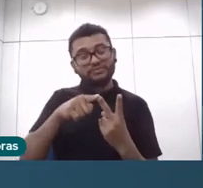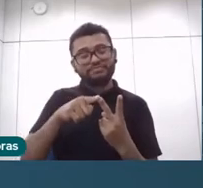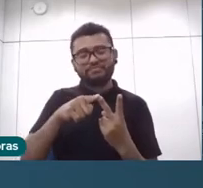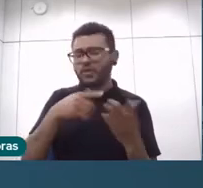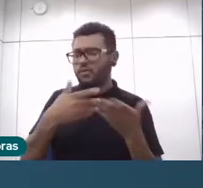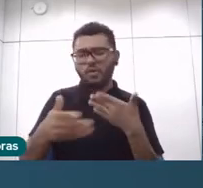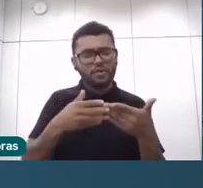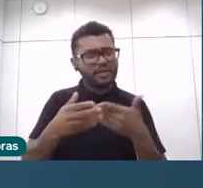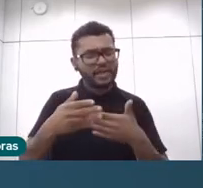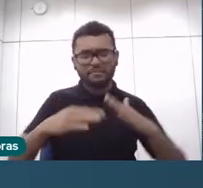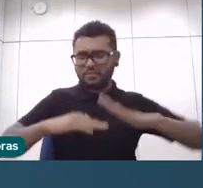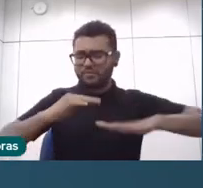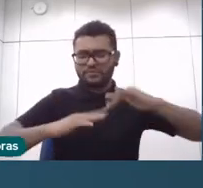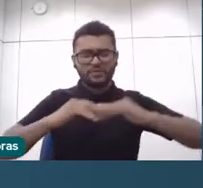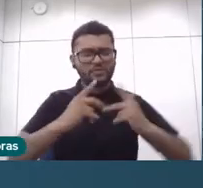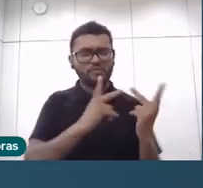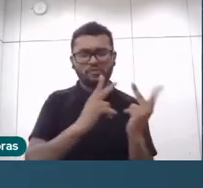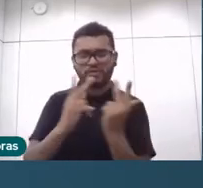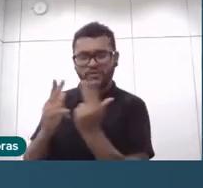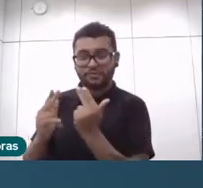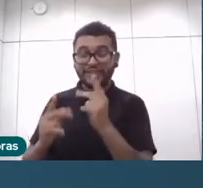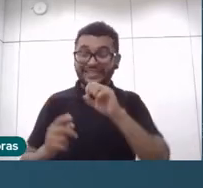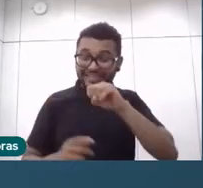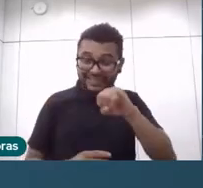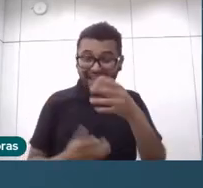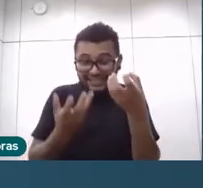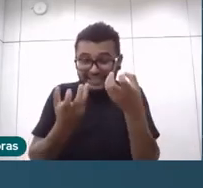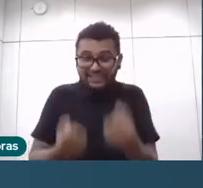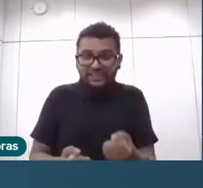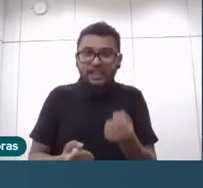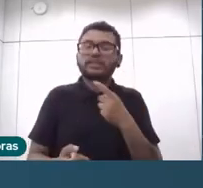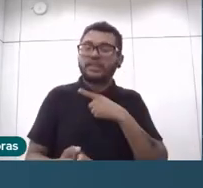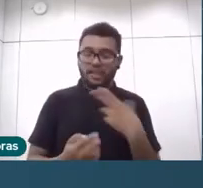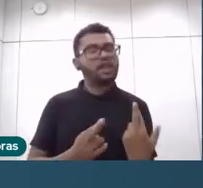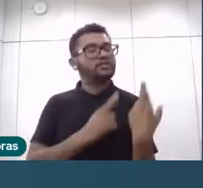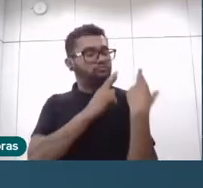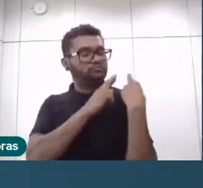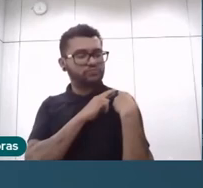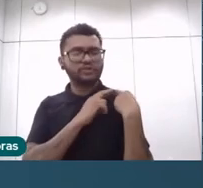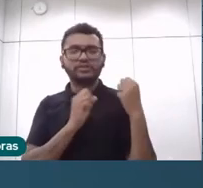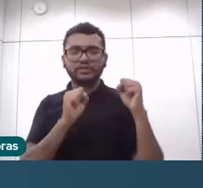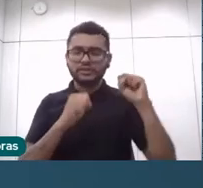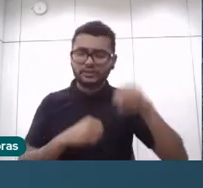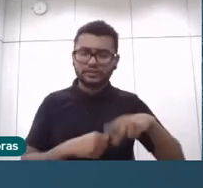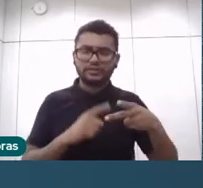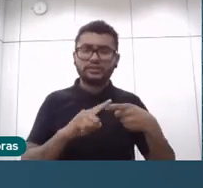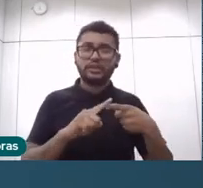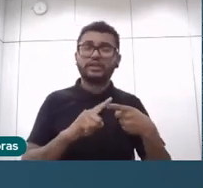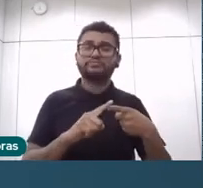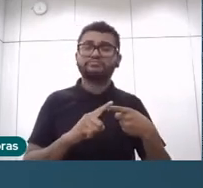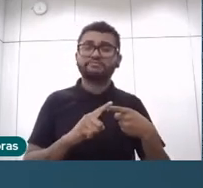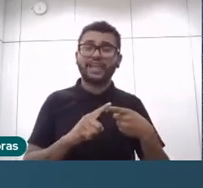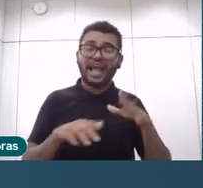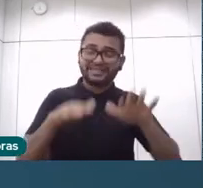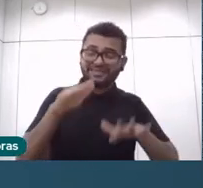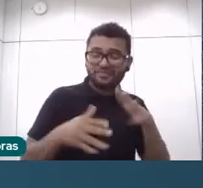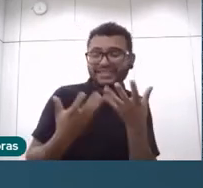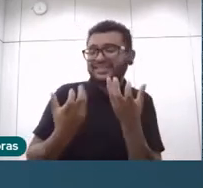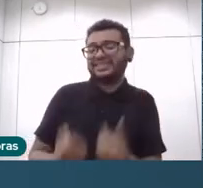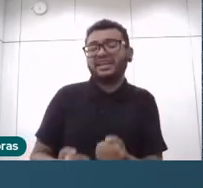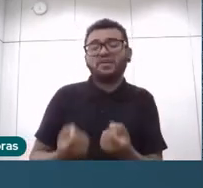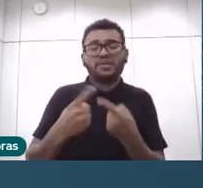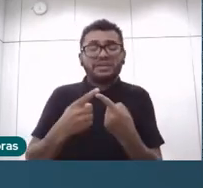cargo, no fundo, porque ao assumir um cargo, você está assumindo mais responsabilidade e você muitas vezes não consegue abrir mão, porque você também tem um monte de